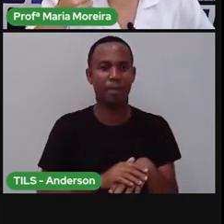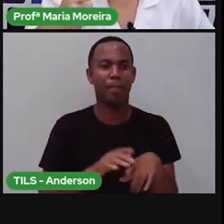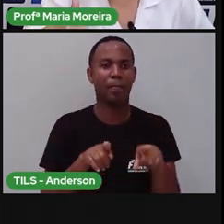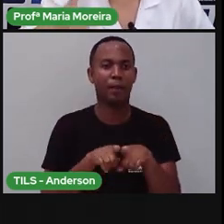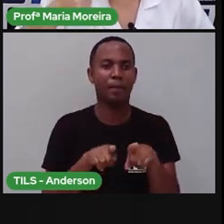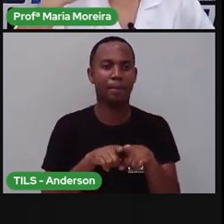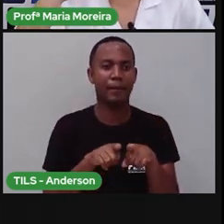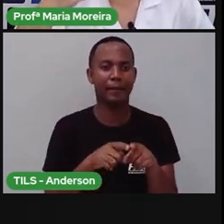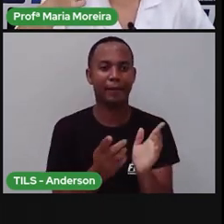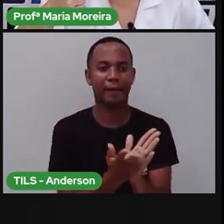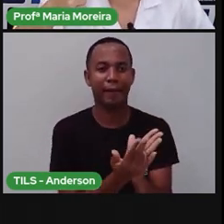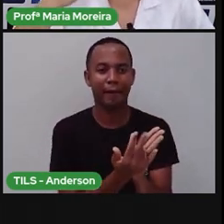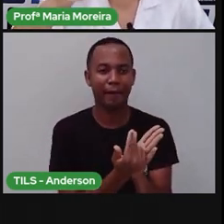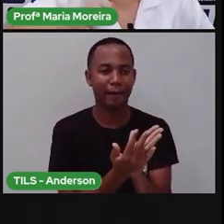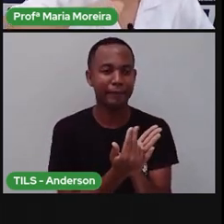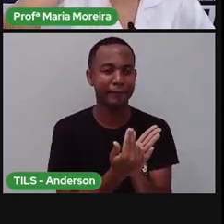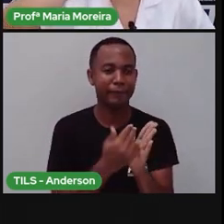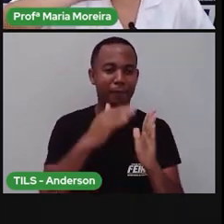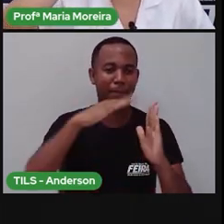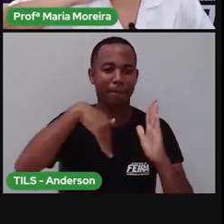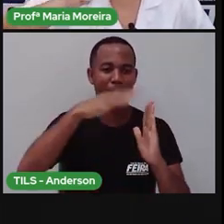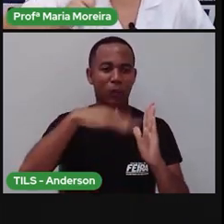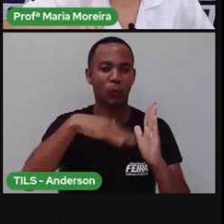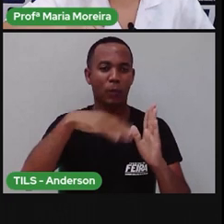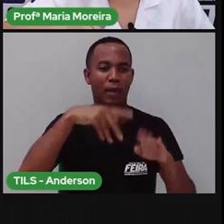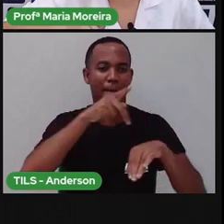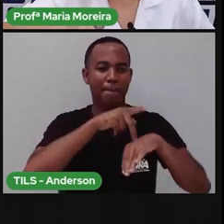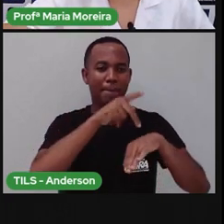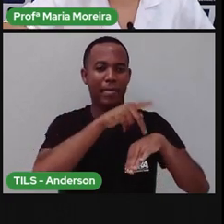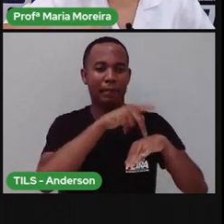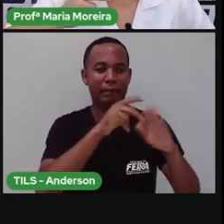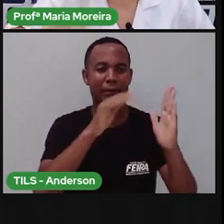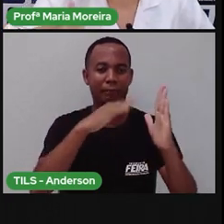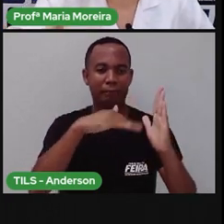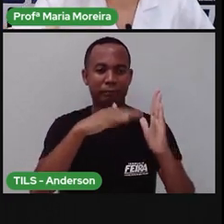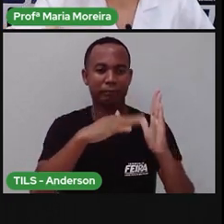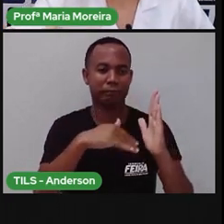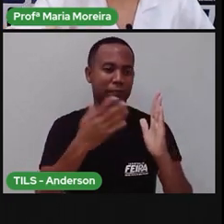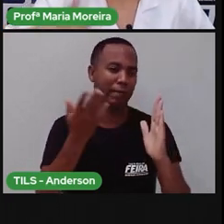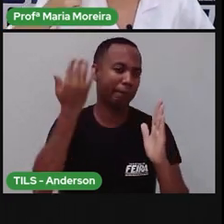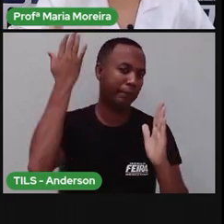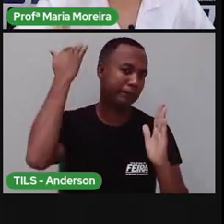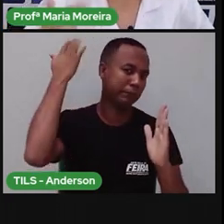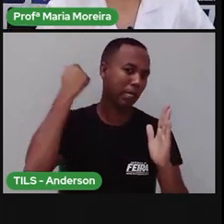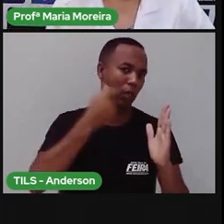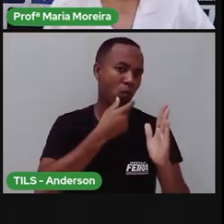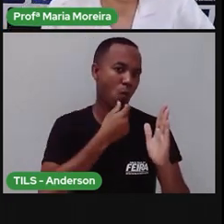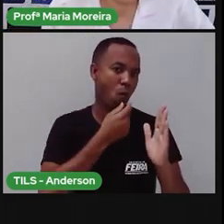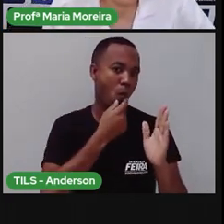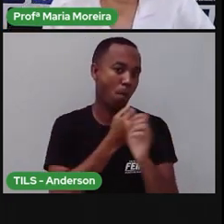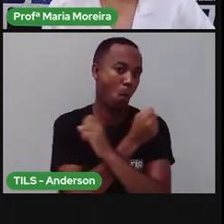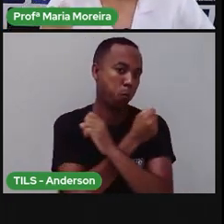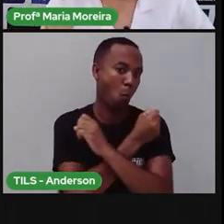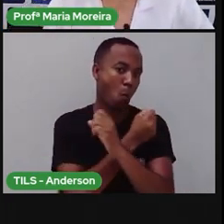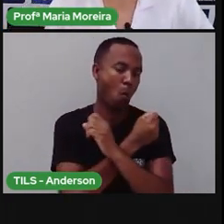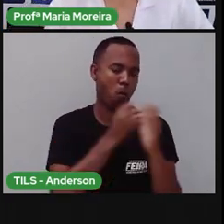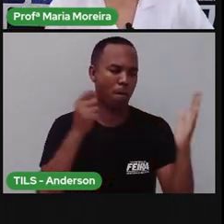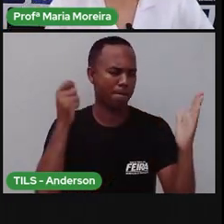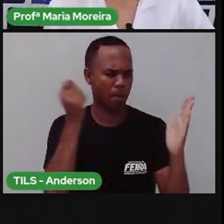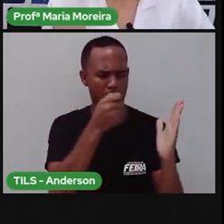arte rupestre, que era a arte das pinturas, né? E os riscos nas cavernas, que também eram o quê? Uma forma de registrar